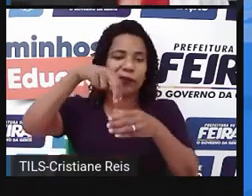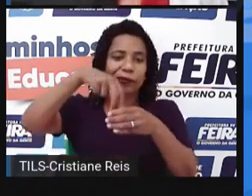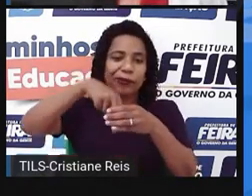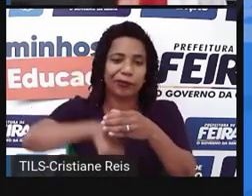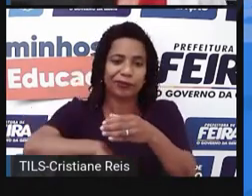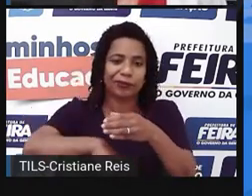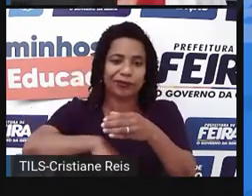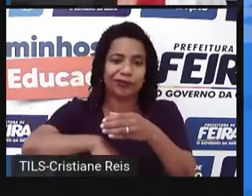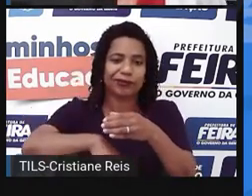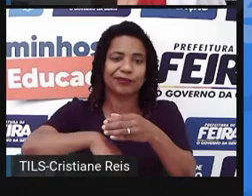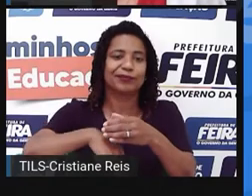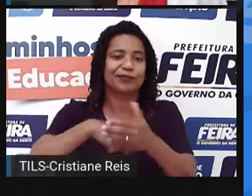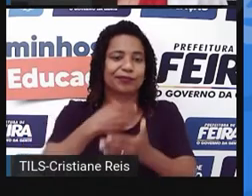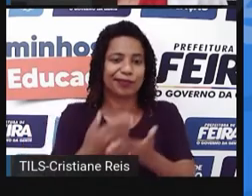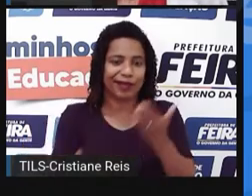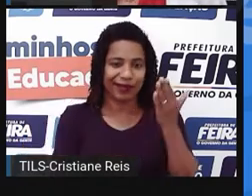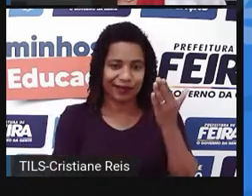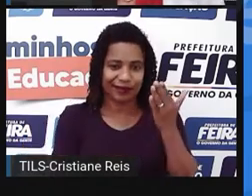Ok?